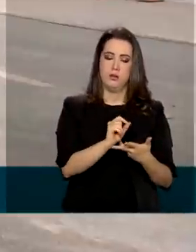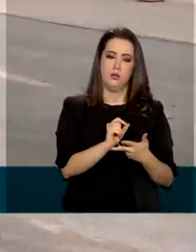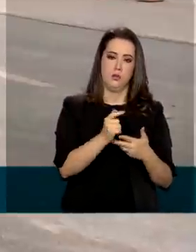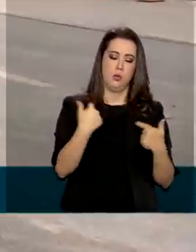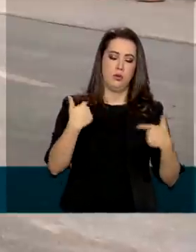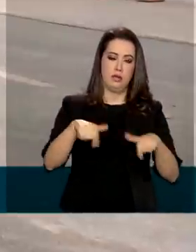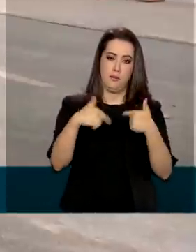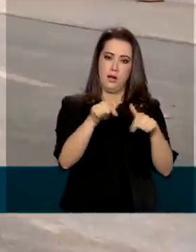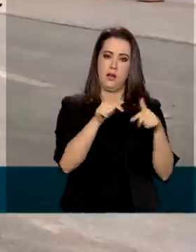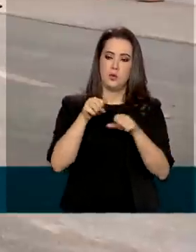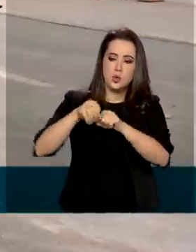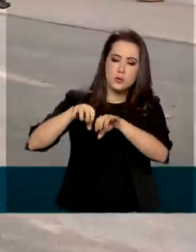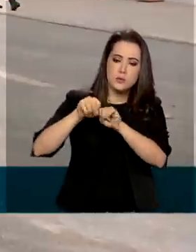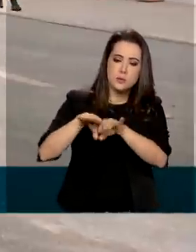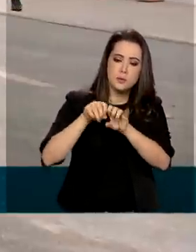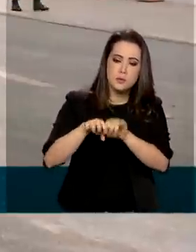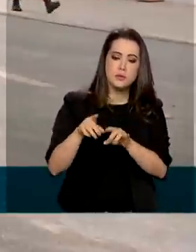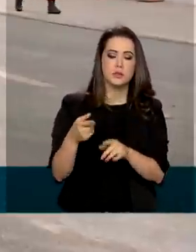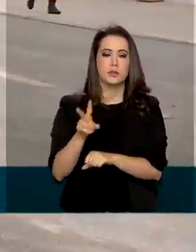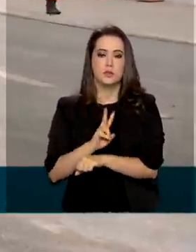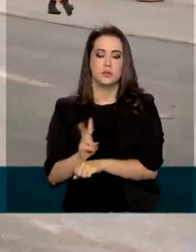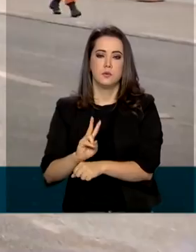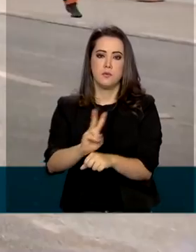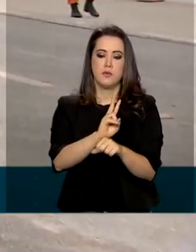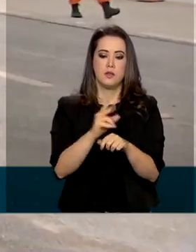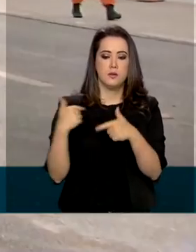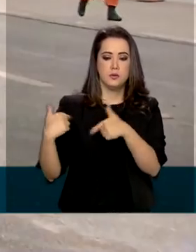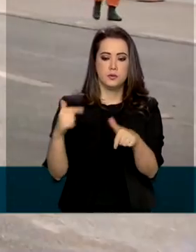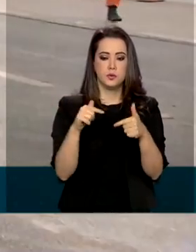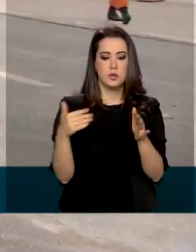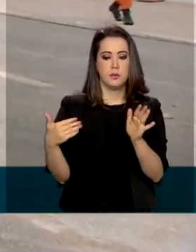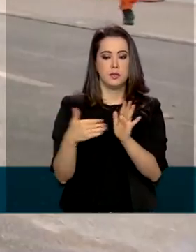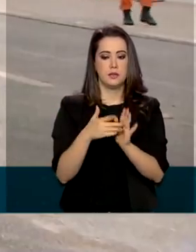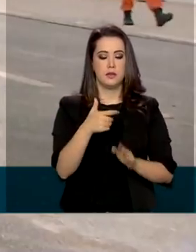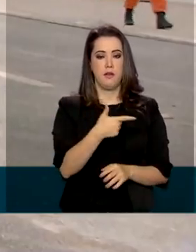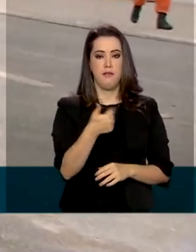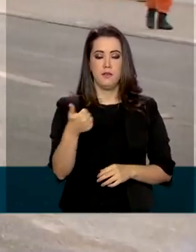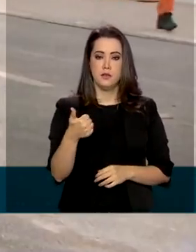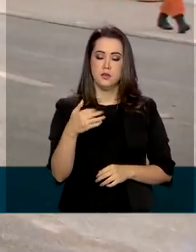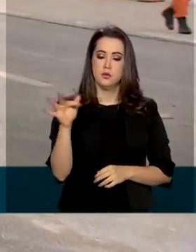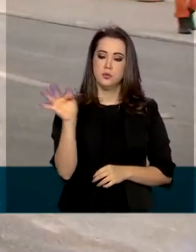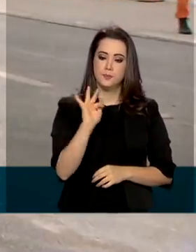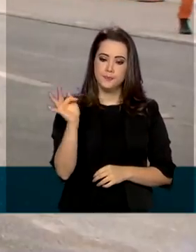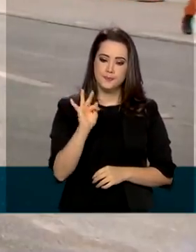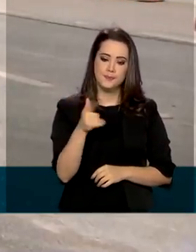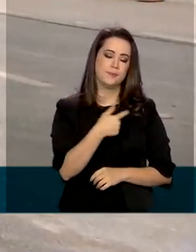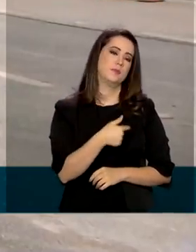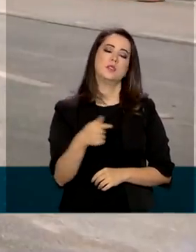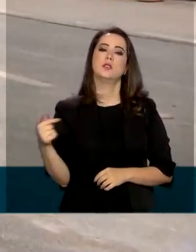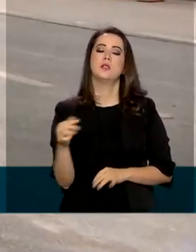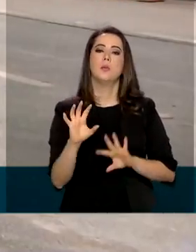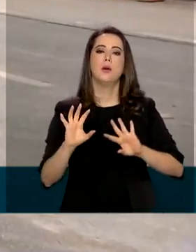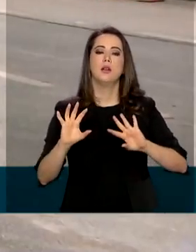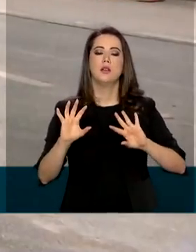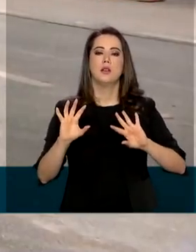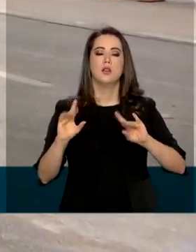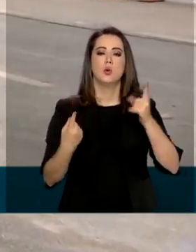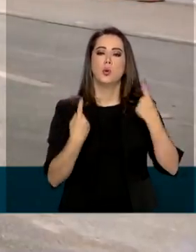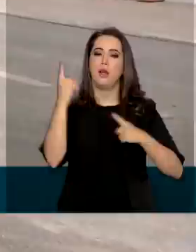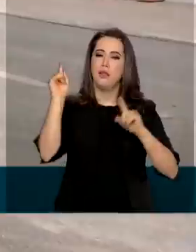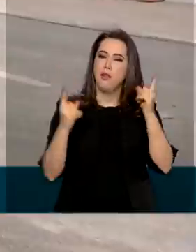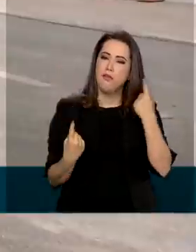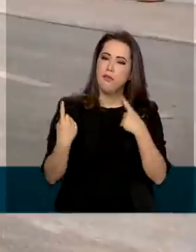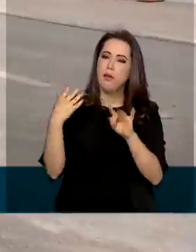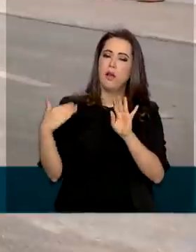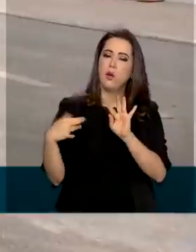fiscalização, a operação vai até o dia 21 de fevereiro, semana do carnaval, nas estradas de todo o